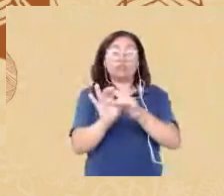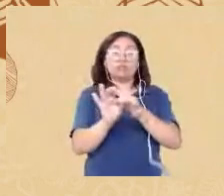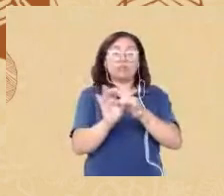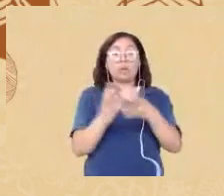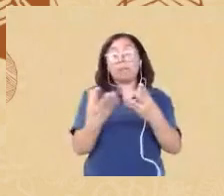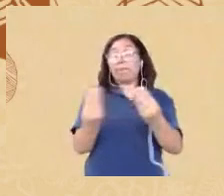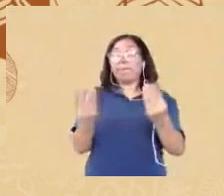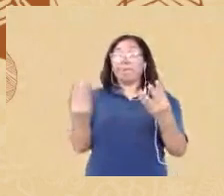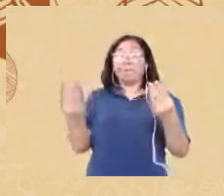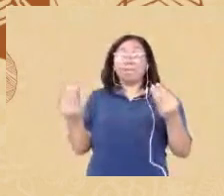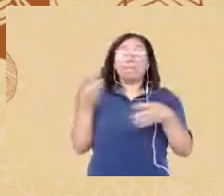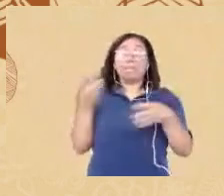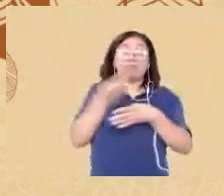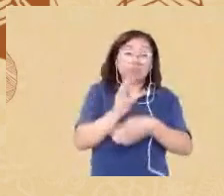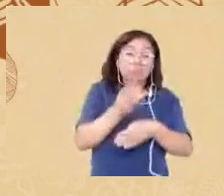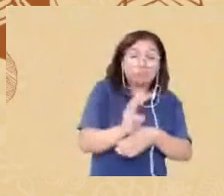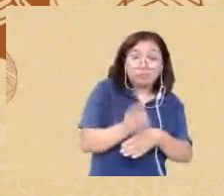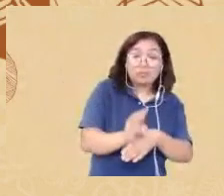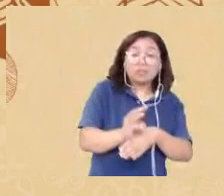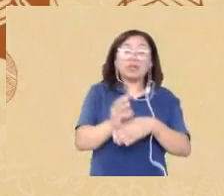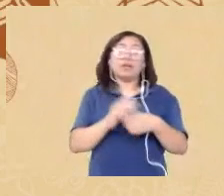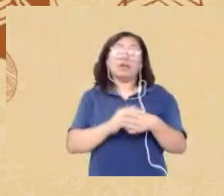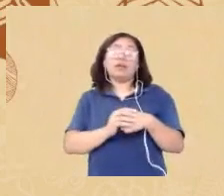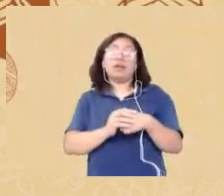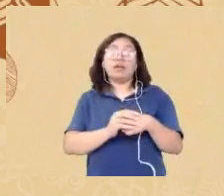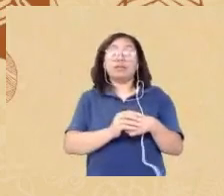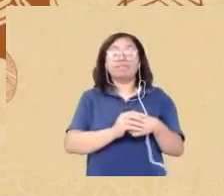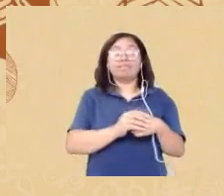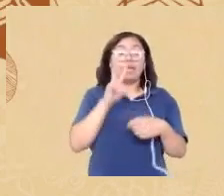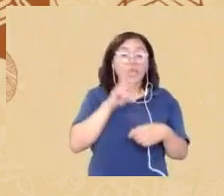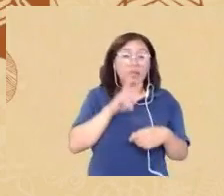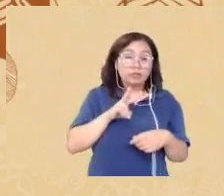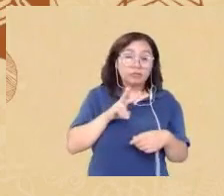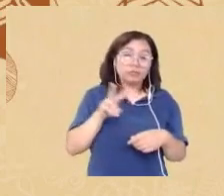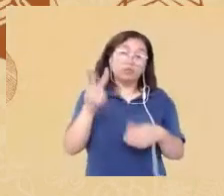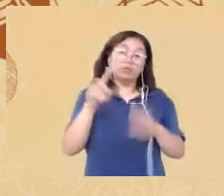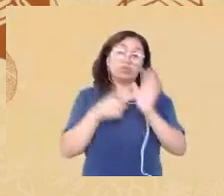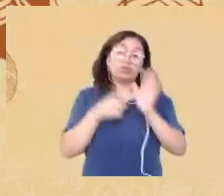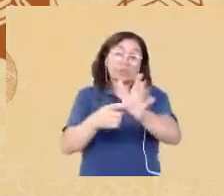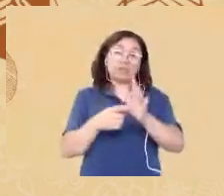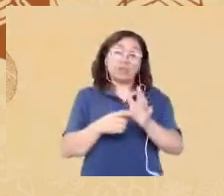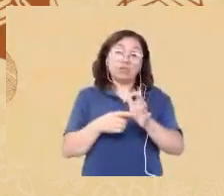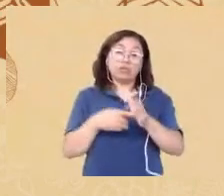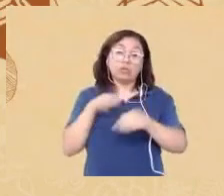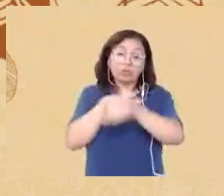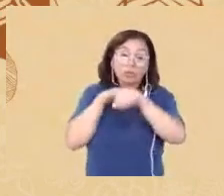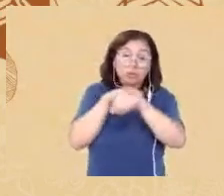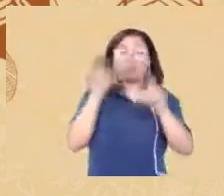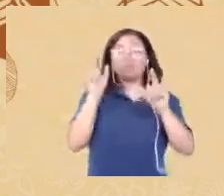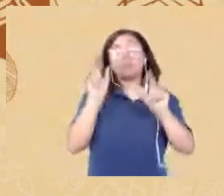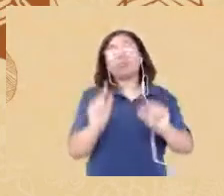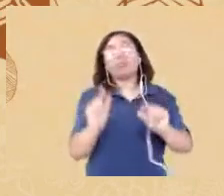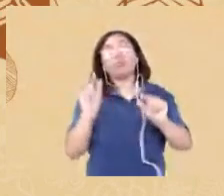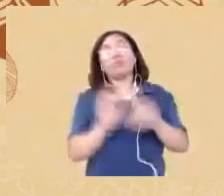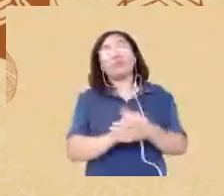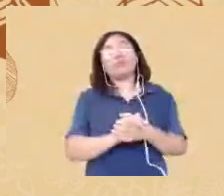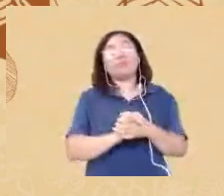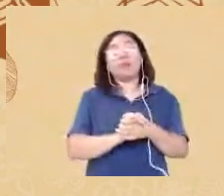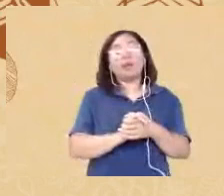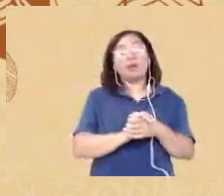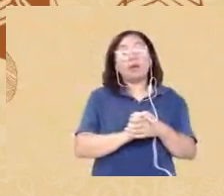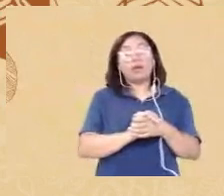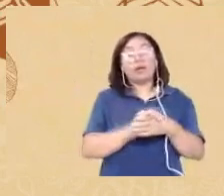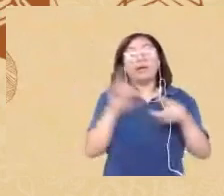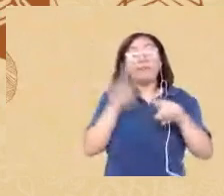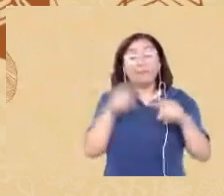nesse contexto de pandemia a gente acabou tendo esse contato mais próximo só mesmo no dia do evento e acabou que não teve tanto mas eu